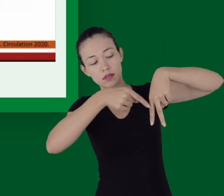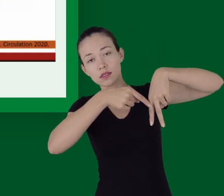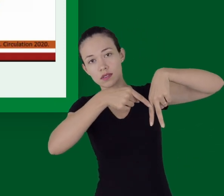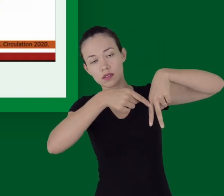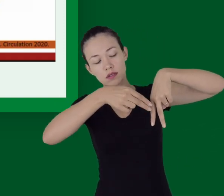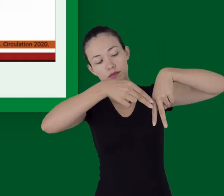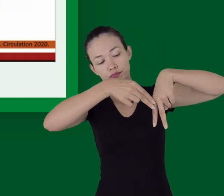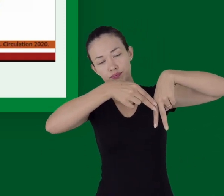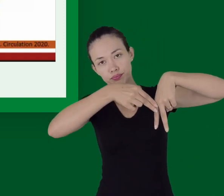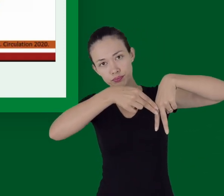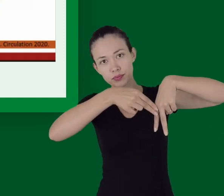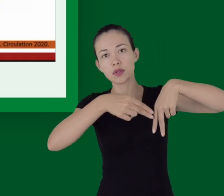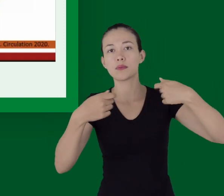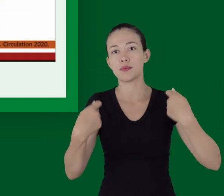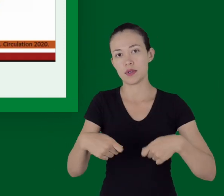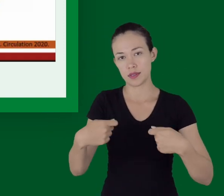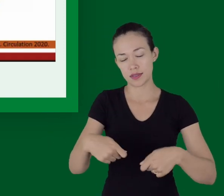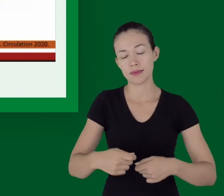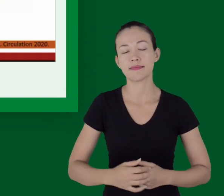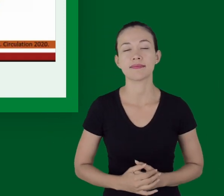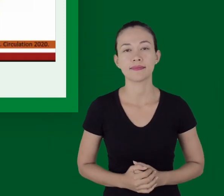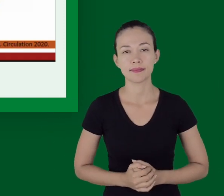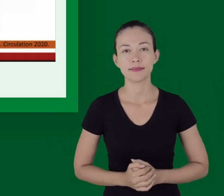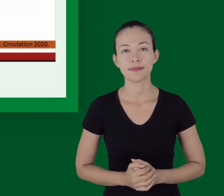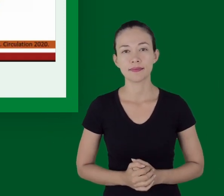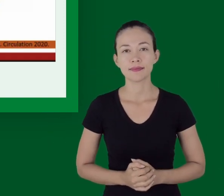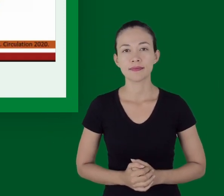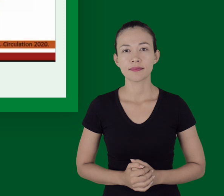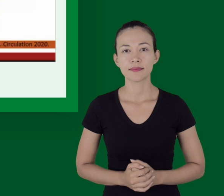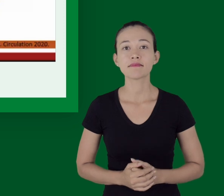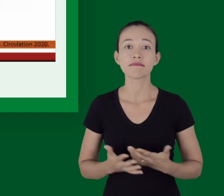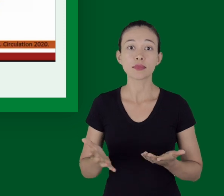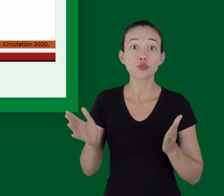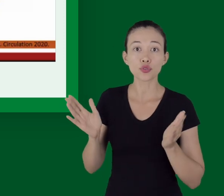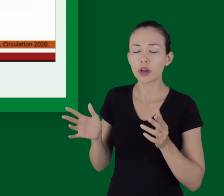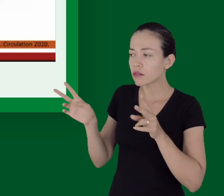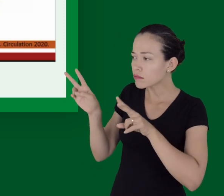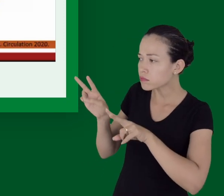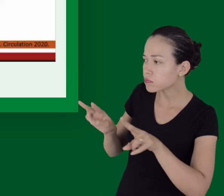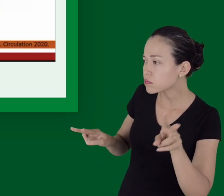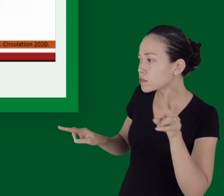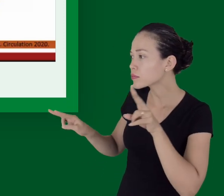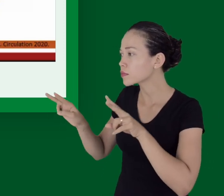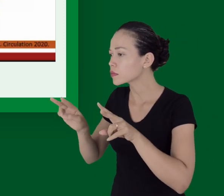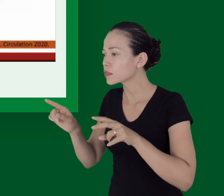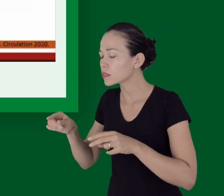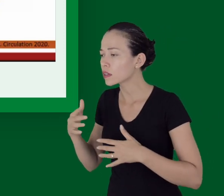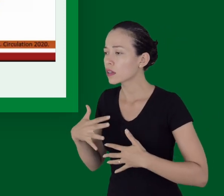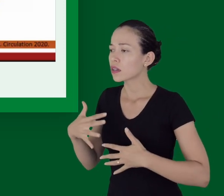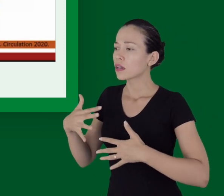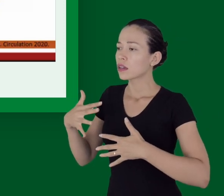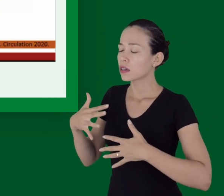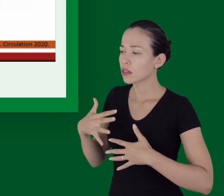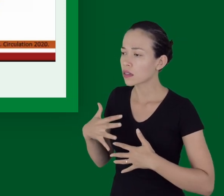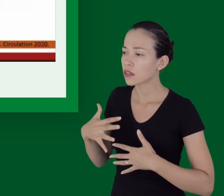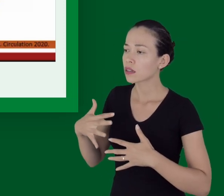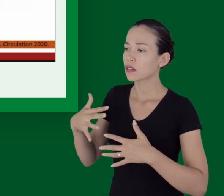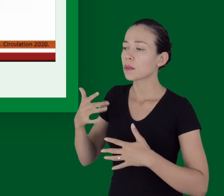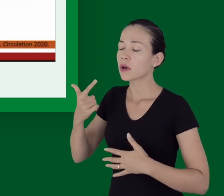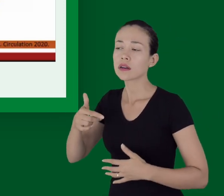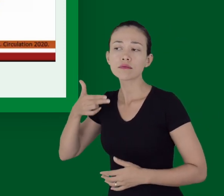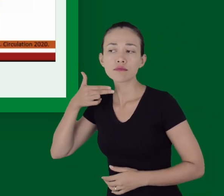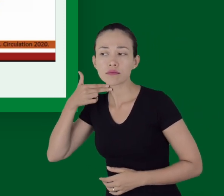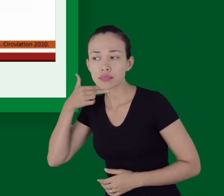Então, a gente avaliou a segurança da cena, checou o nível de consciência, responsabilidade de respiração. Chamou por ajuda, a gente vai dar início